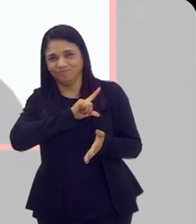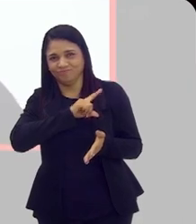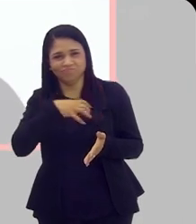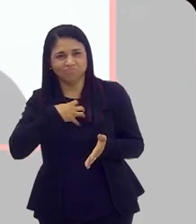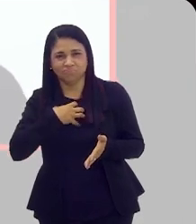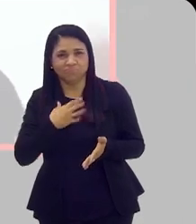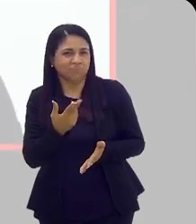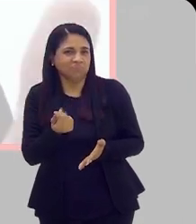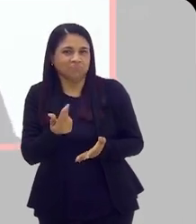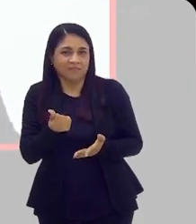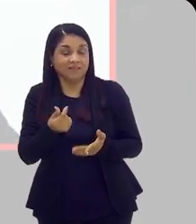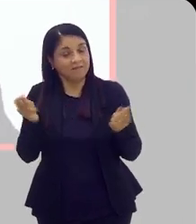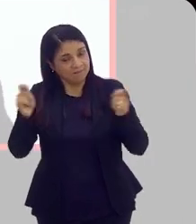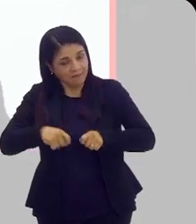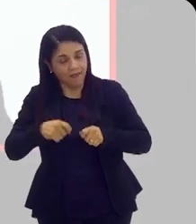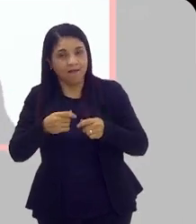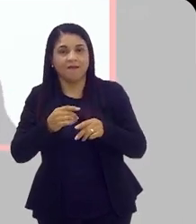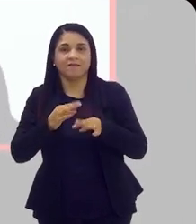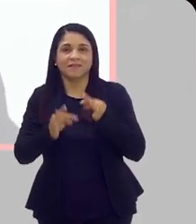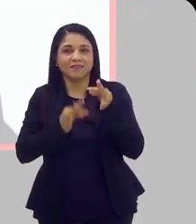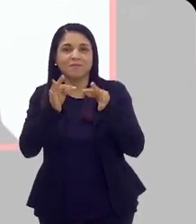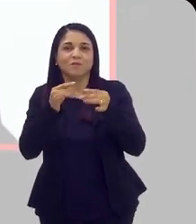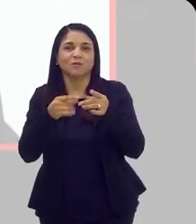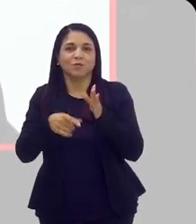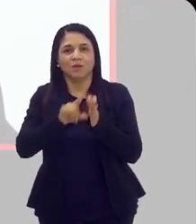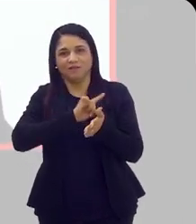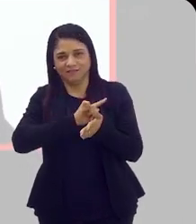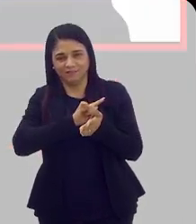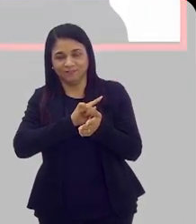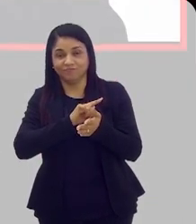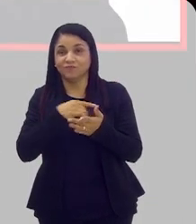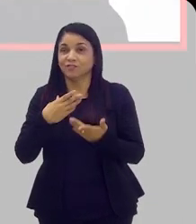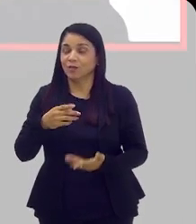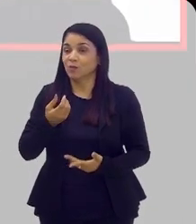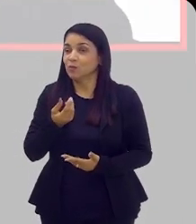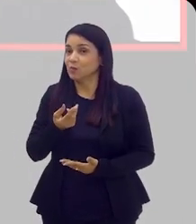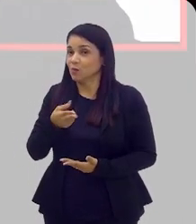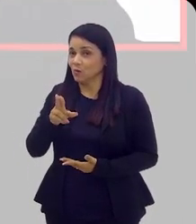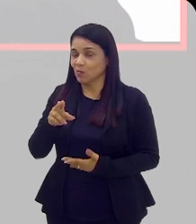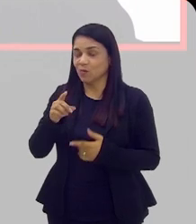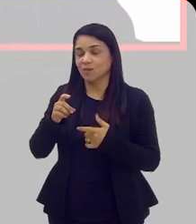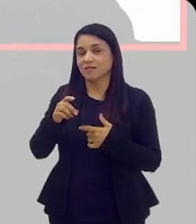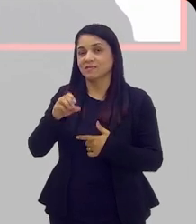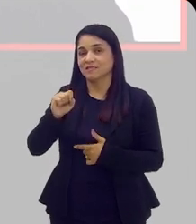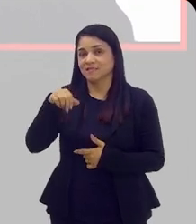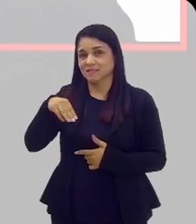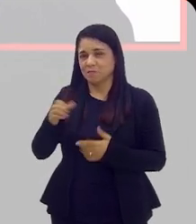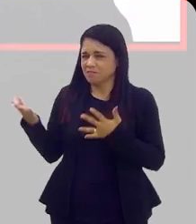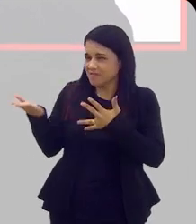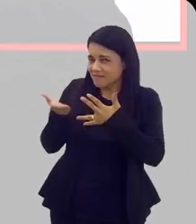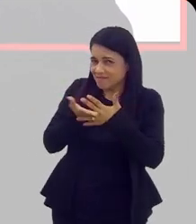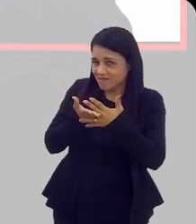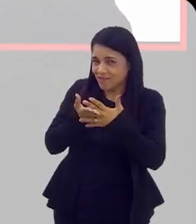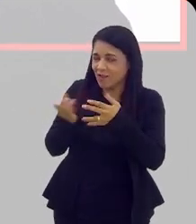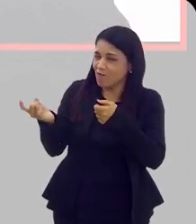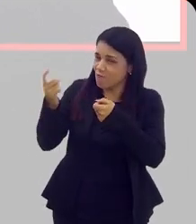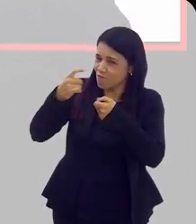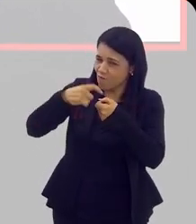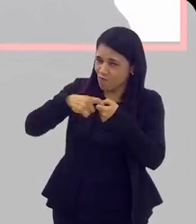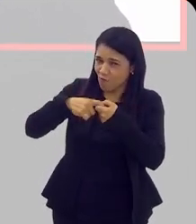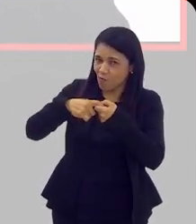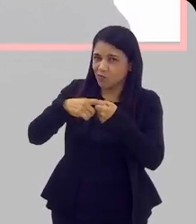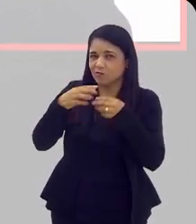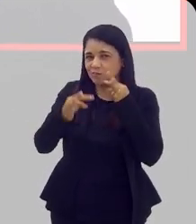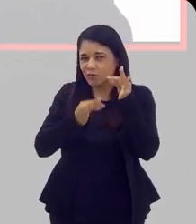sente nada, porque aí dá tempo de a gente tratar e o paciente ser curado. Doutor Sam, a gente vai fazer um pequeno intervalo e volta